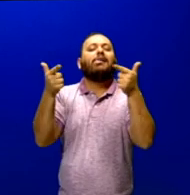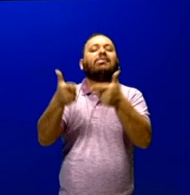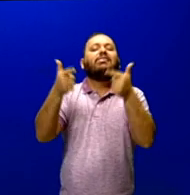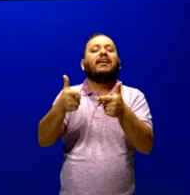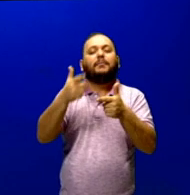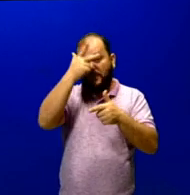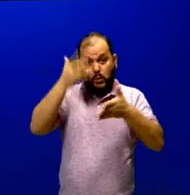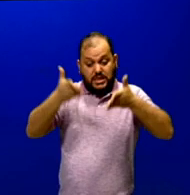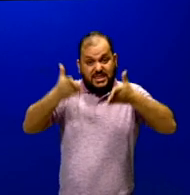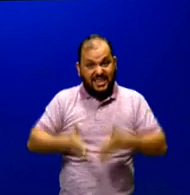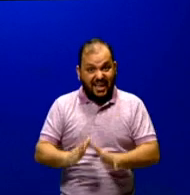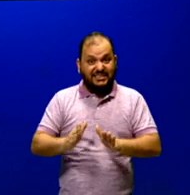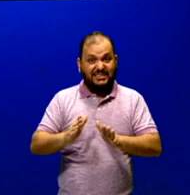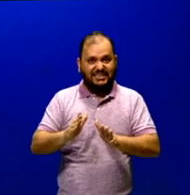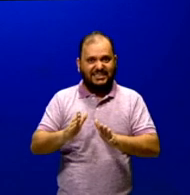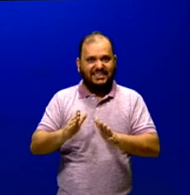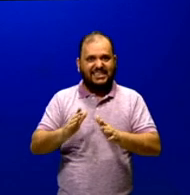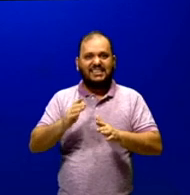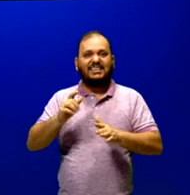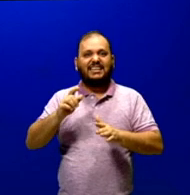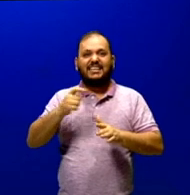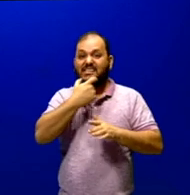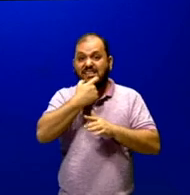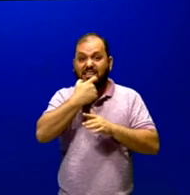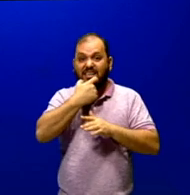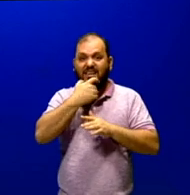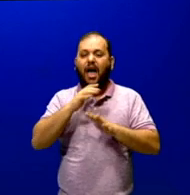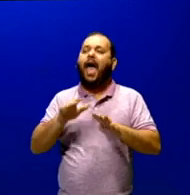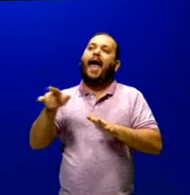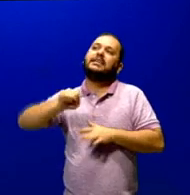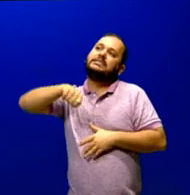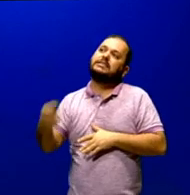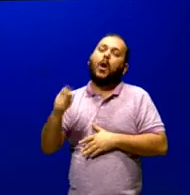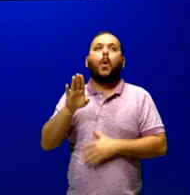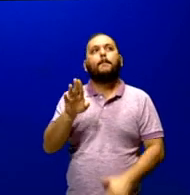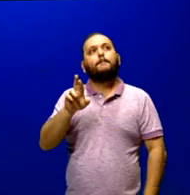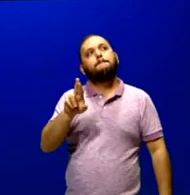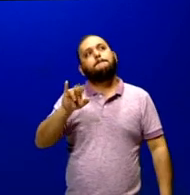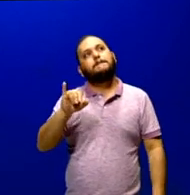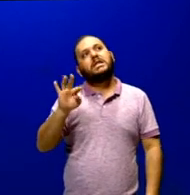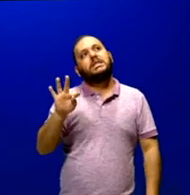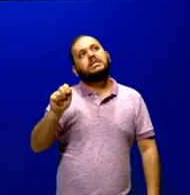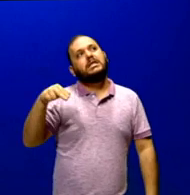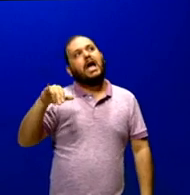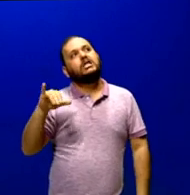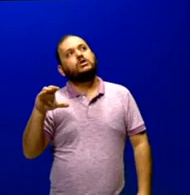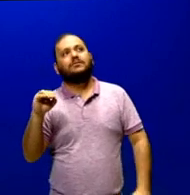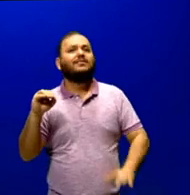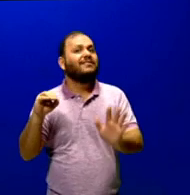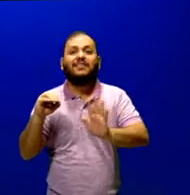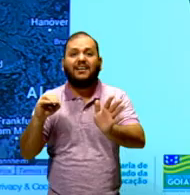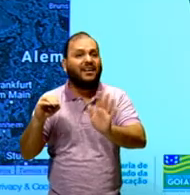referir aos ingleses apenas, e isso é um equívoco. Na verdade, é britânico ou britânica quem nasce nessa